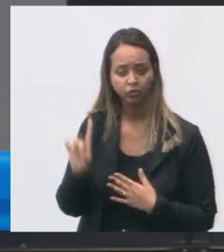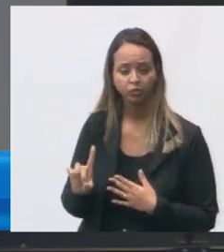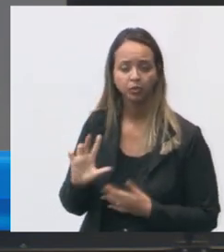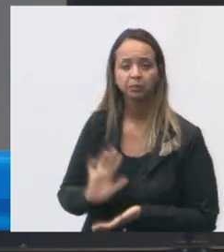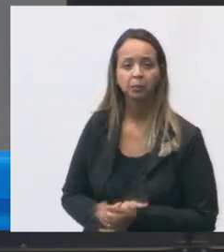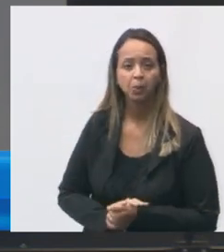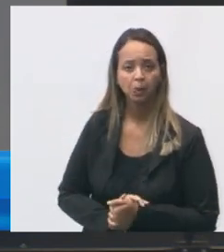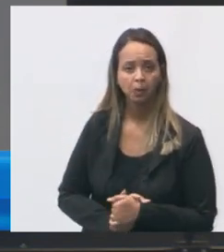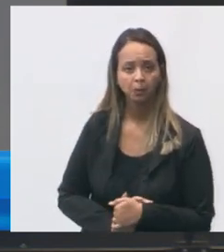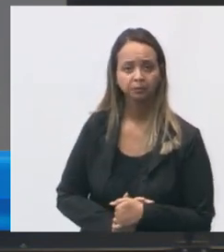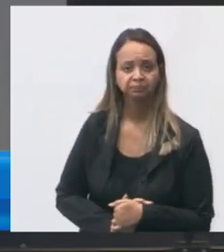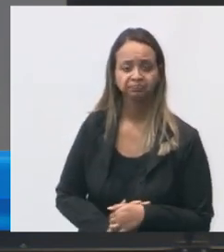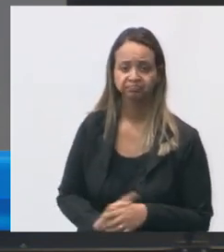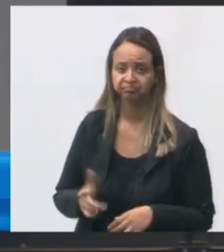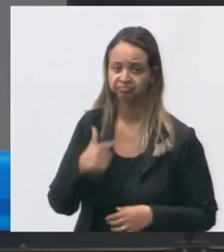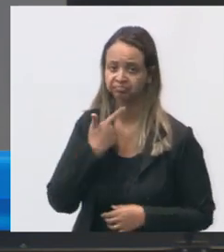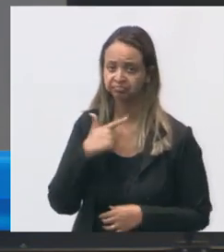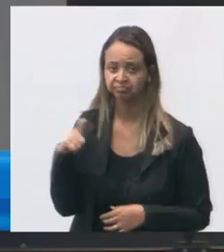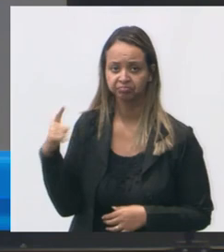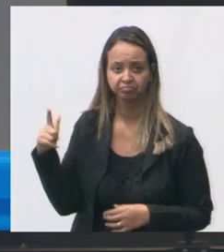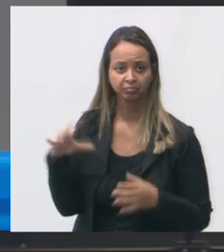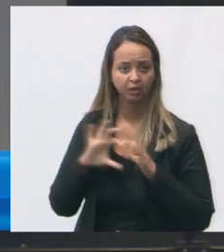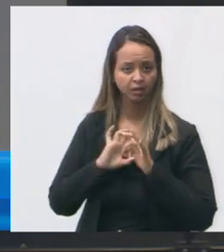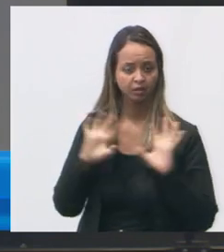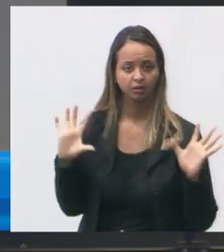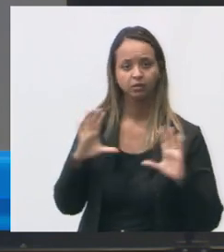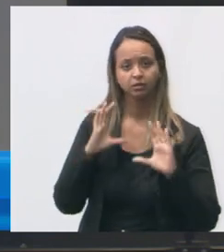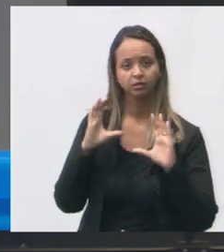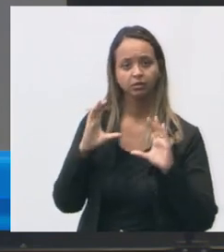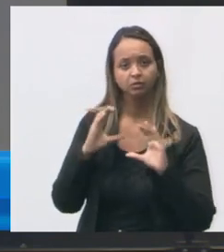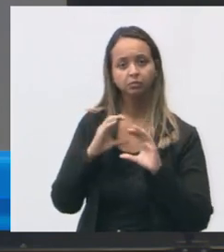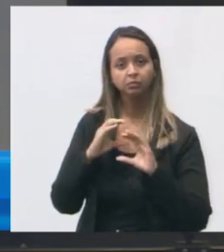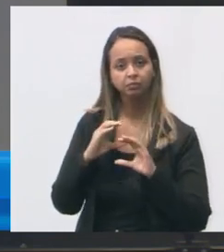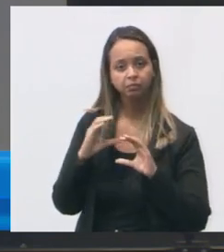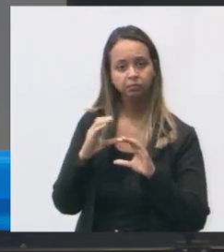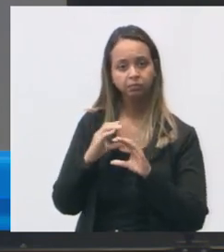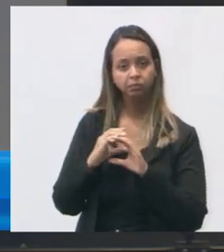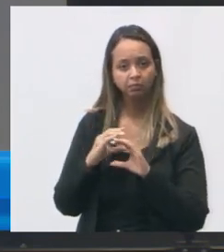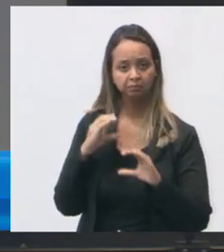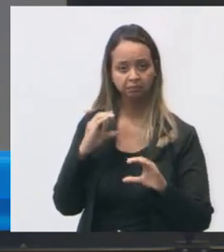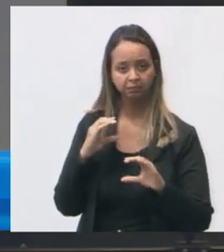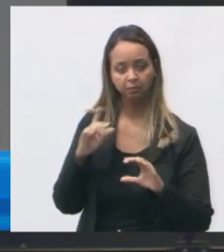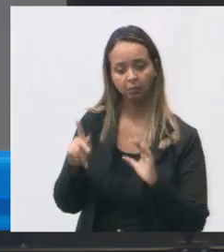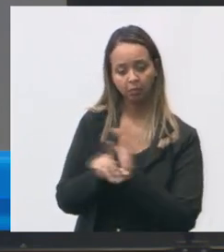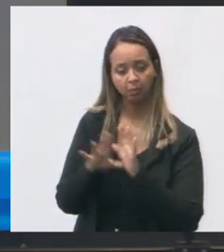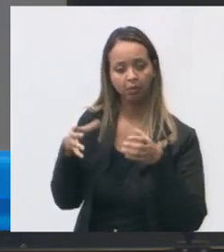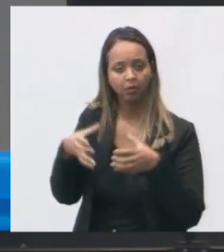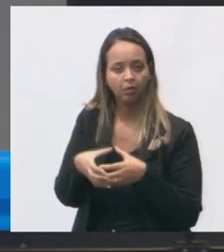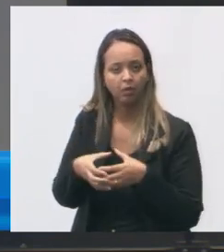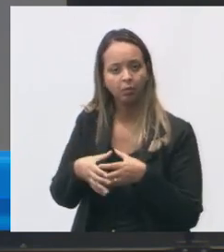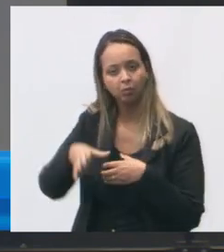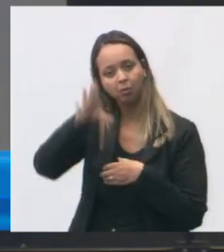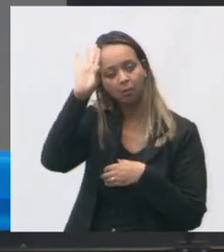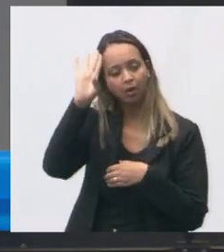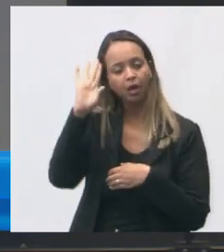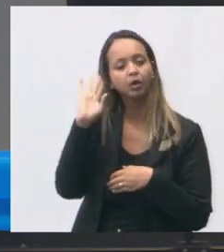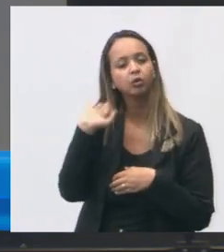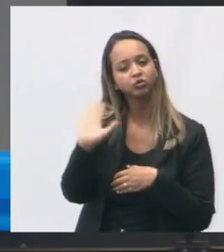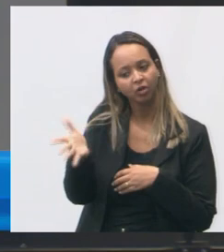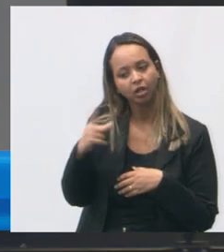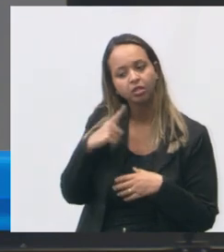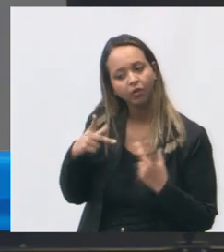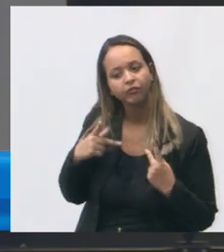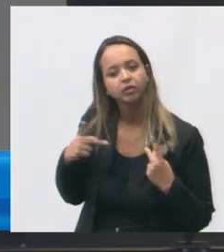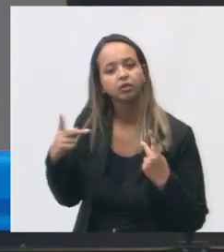não possui alvará de cor bombeiro mas já recebeu visita para a vistoria segundo a diretora e o